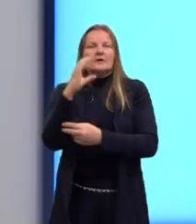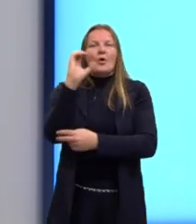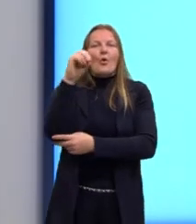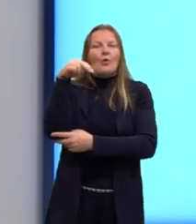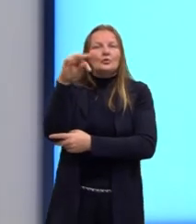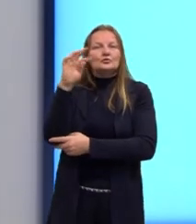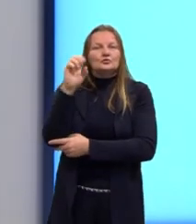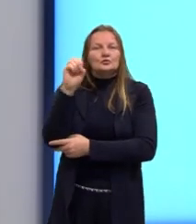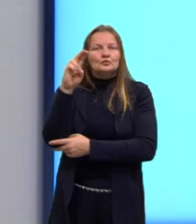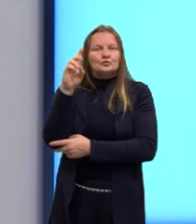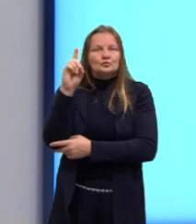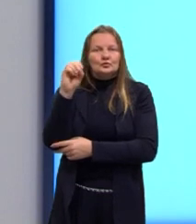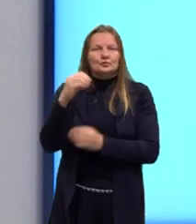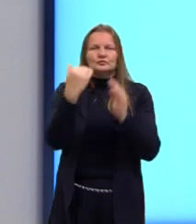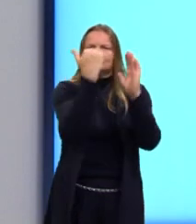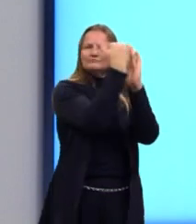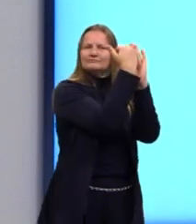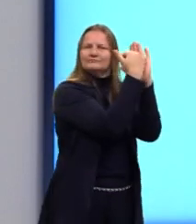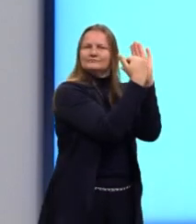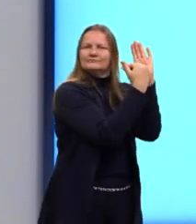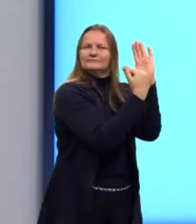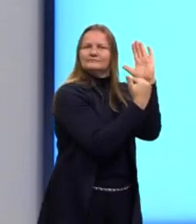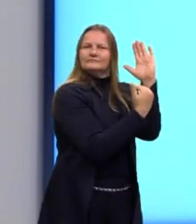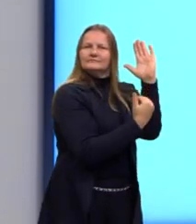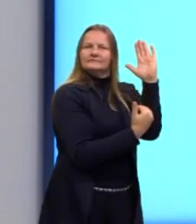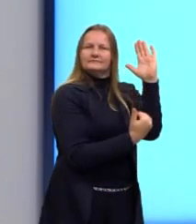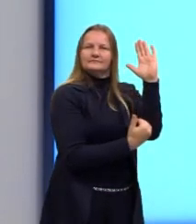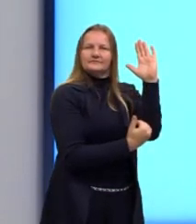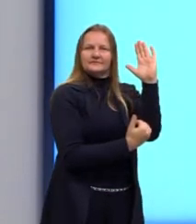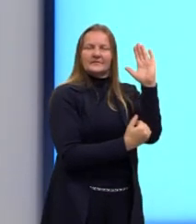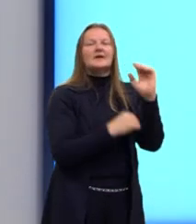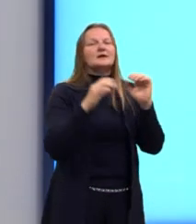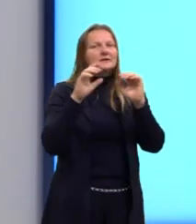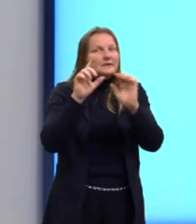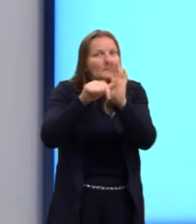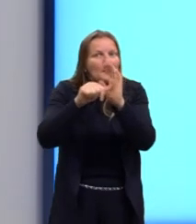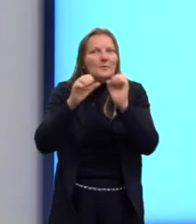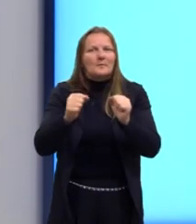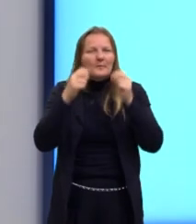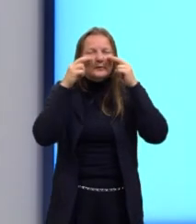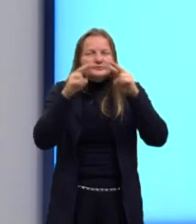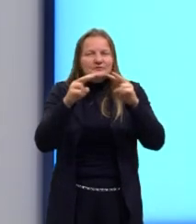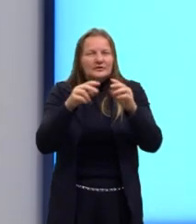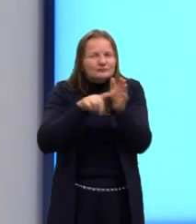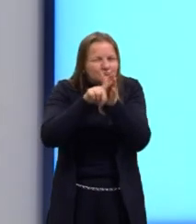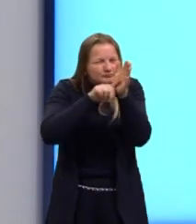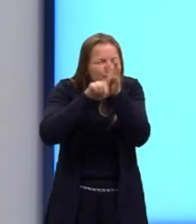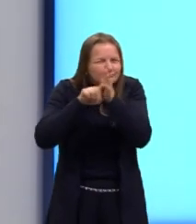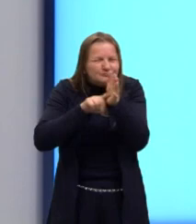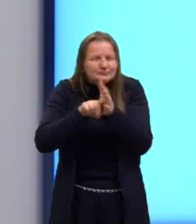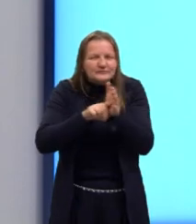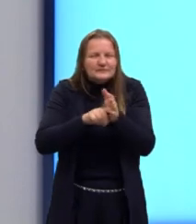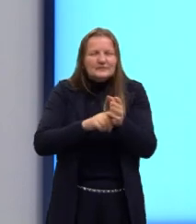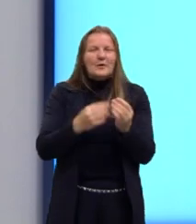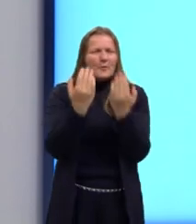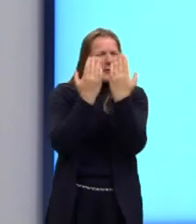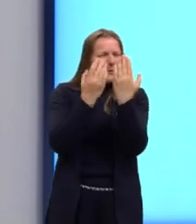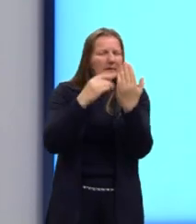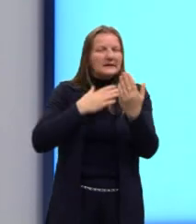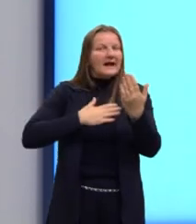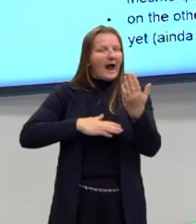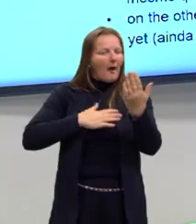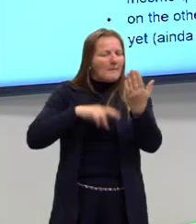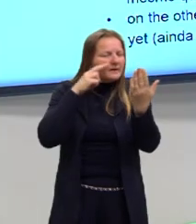vai, tá? Eu fiz uma lista aqui para vocês, que depois vocês podem consultar, vocês podem olhar com mais